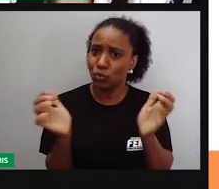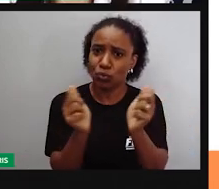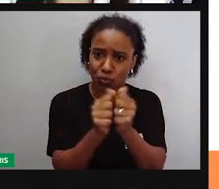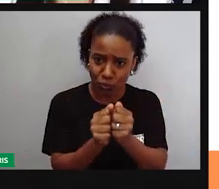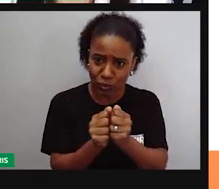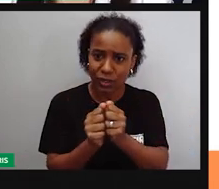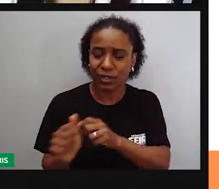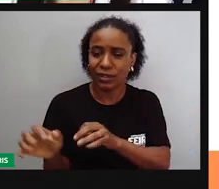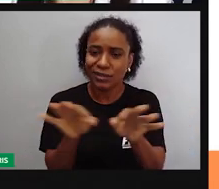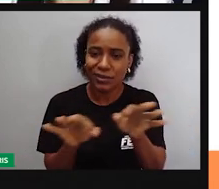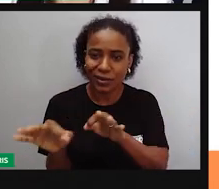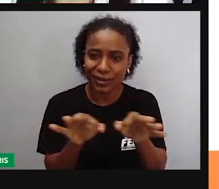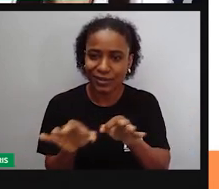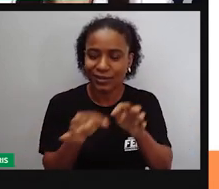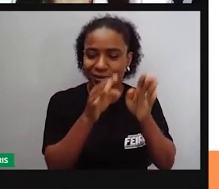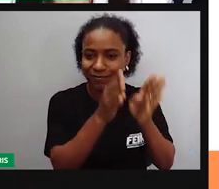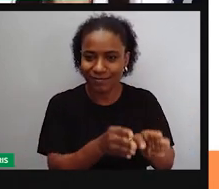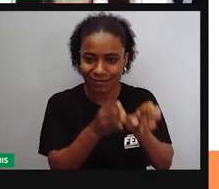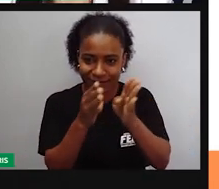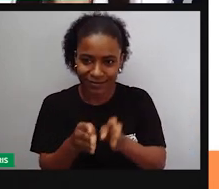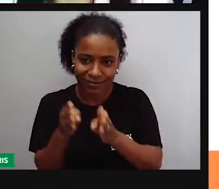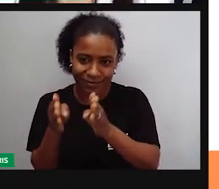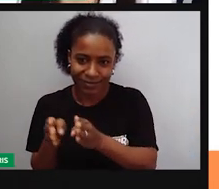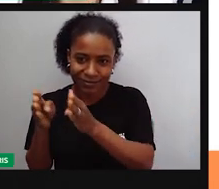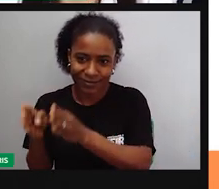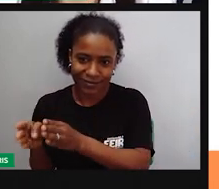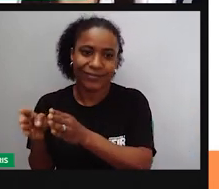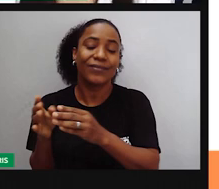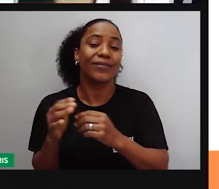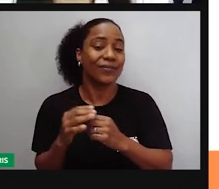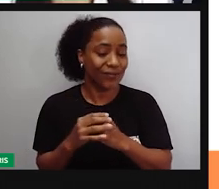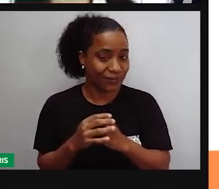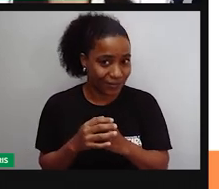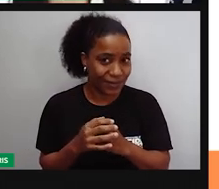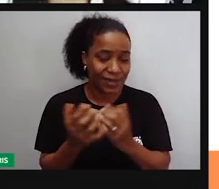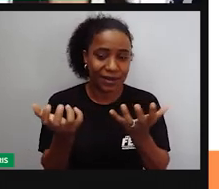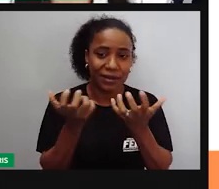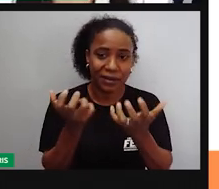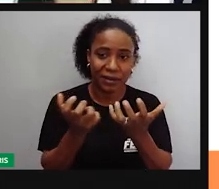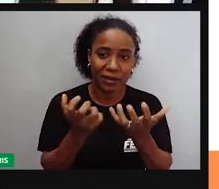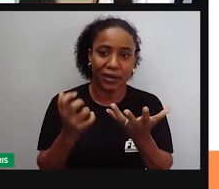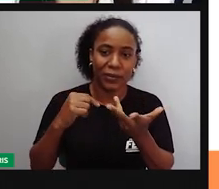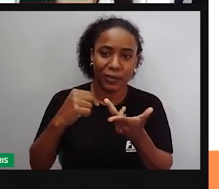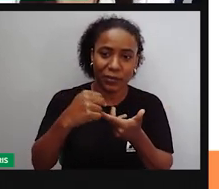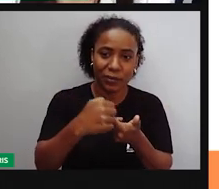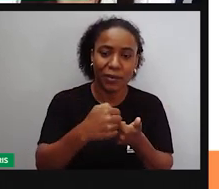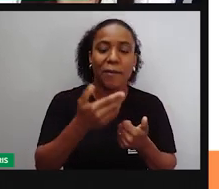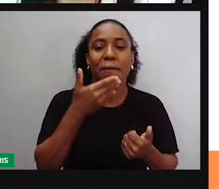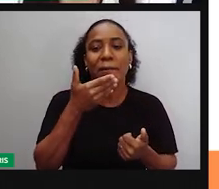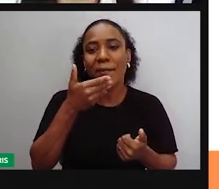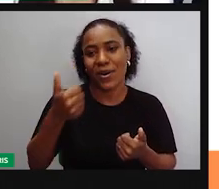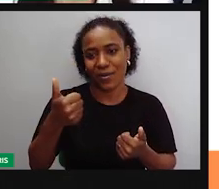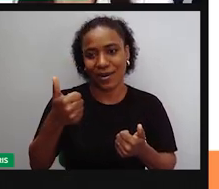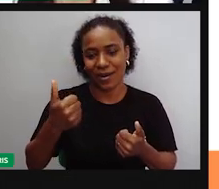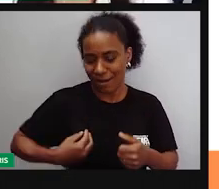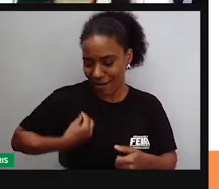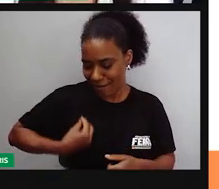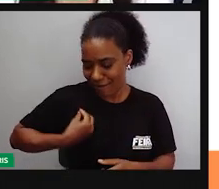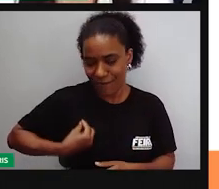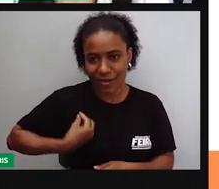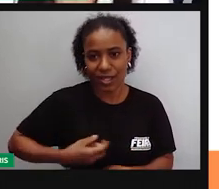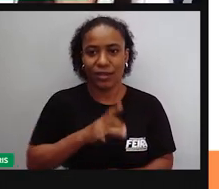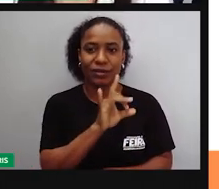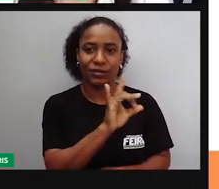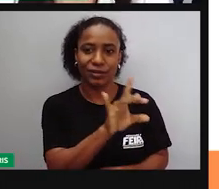organizam em prol, né? Na intenção de melhorar as condições de vida das pessoas